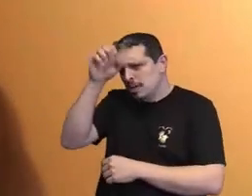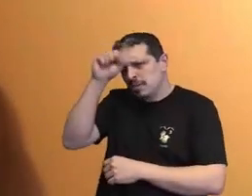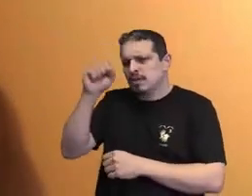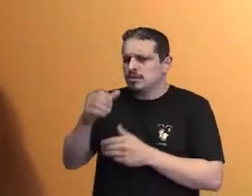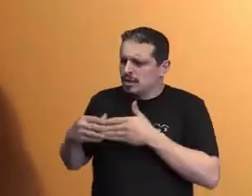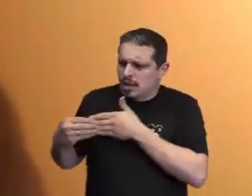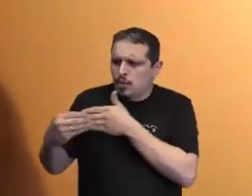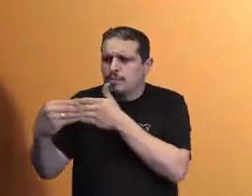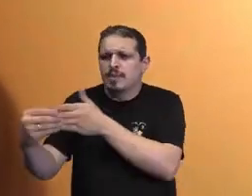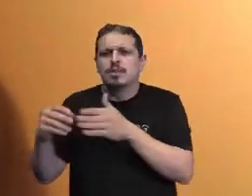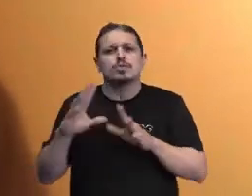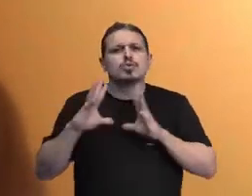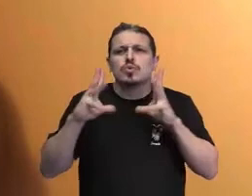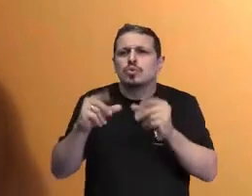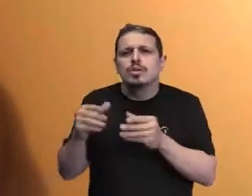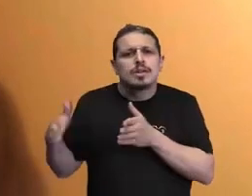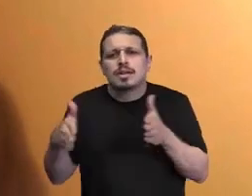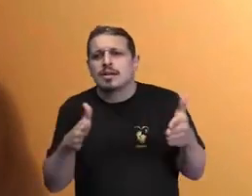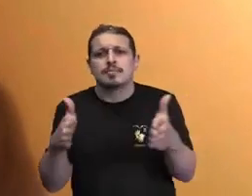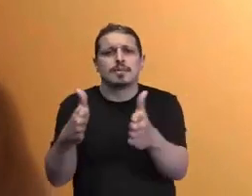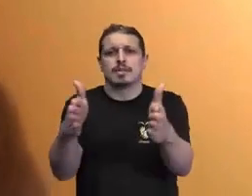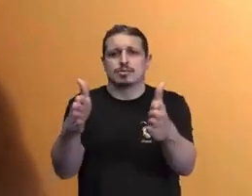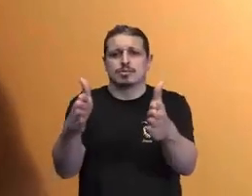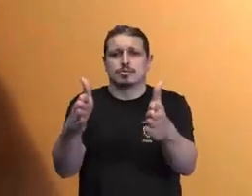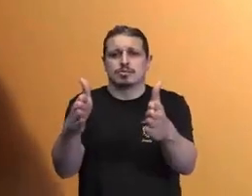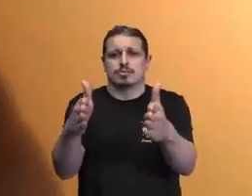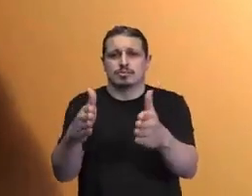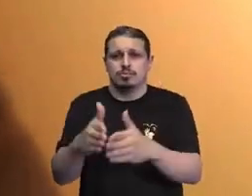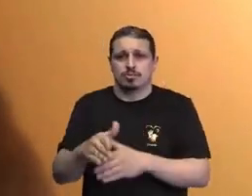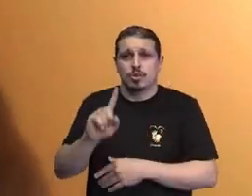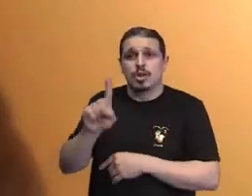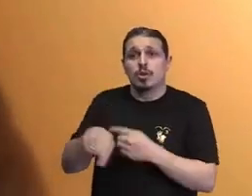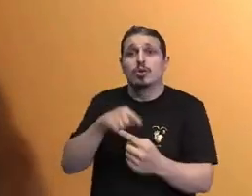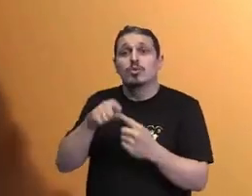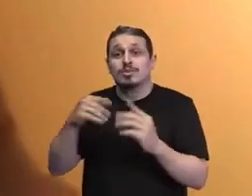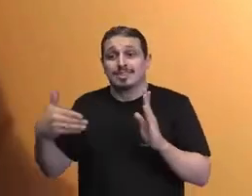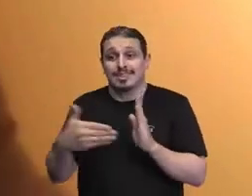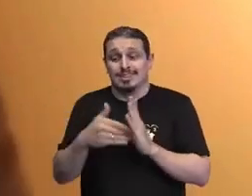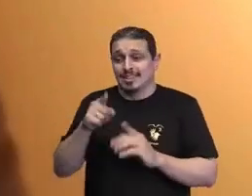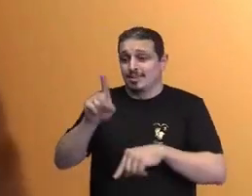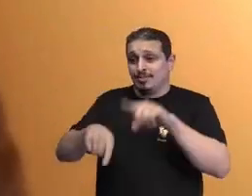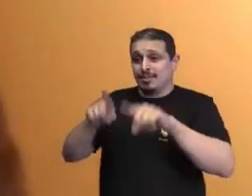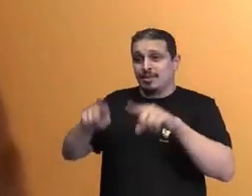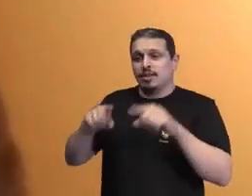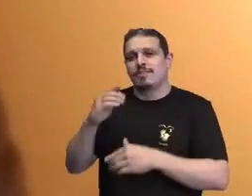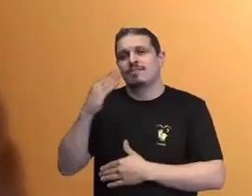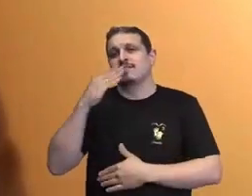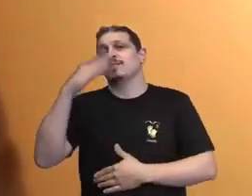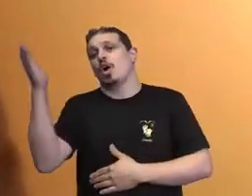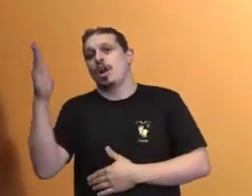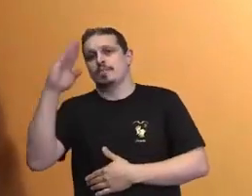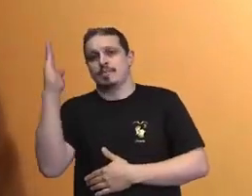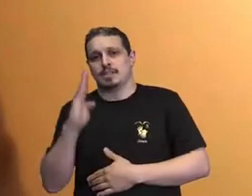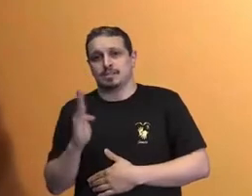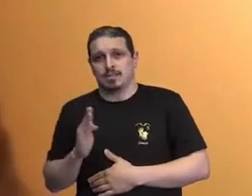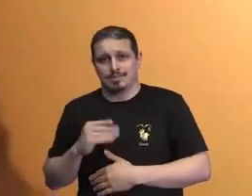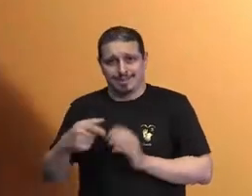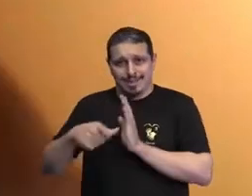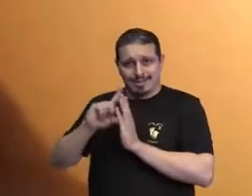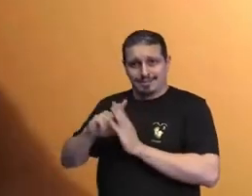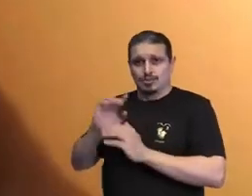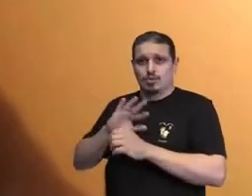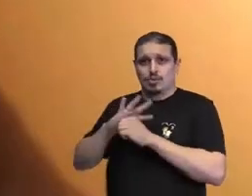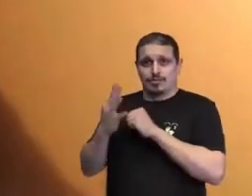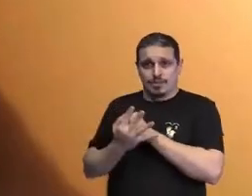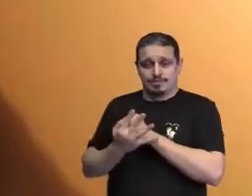trajetória. A última atividade que eu pude ter fora do Brasil, antes do momento pandêmico, estava